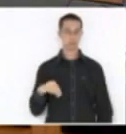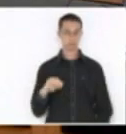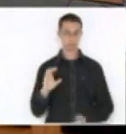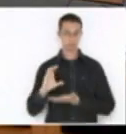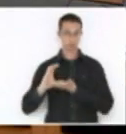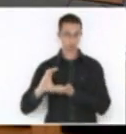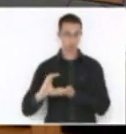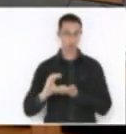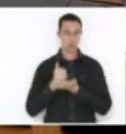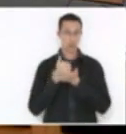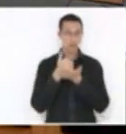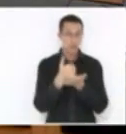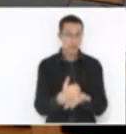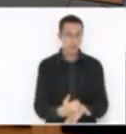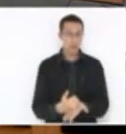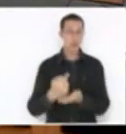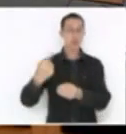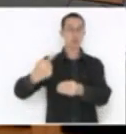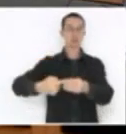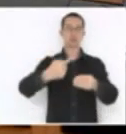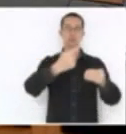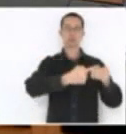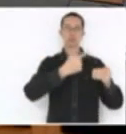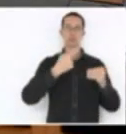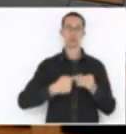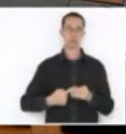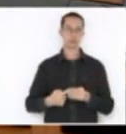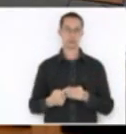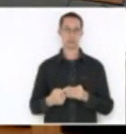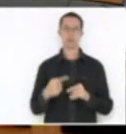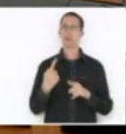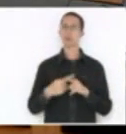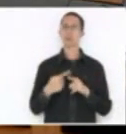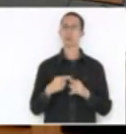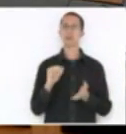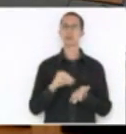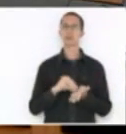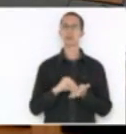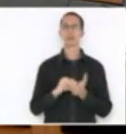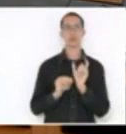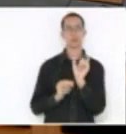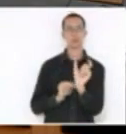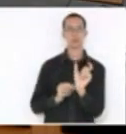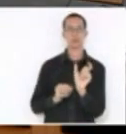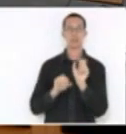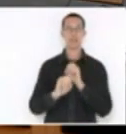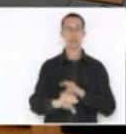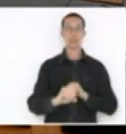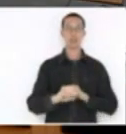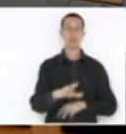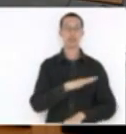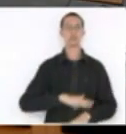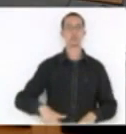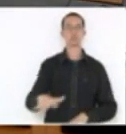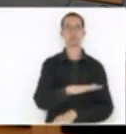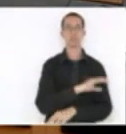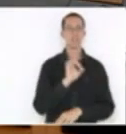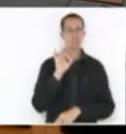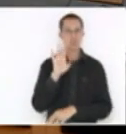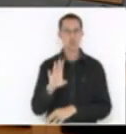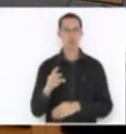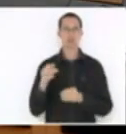municípios. E por que não foi colocado a educação, deputada Luciane, e só a educação especial?